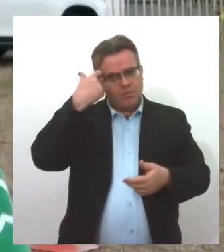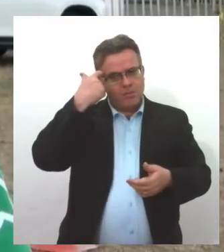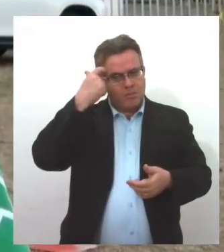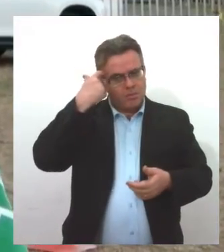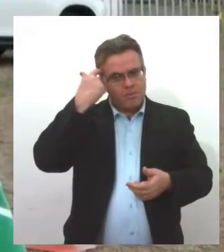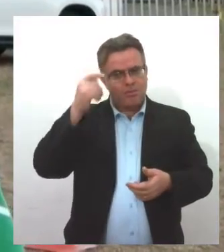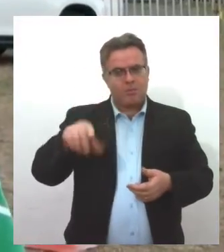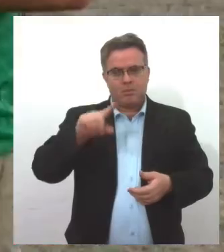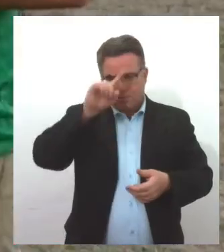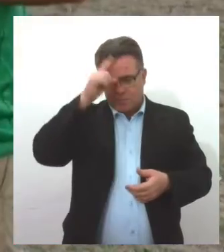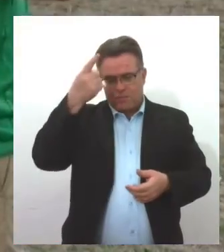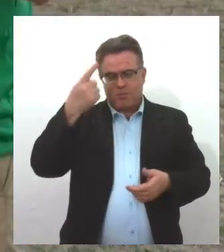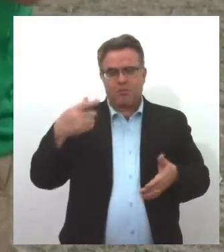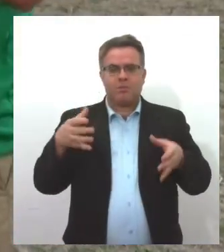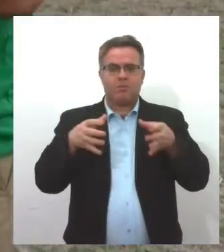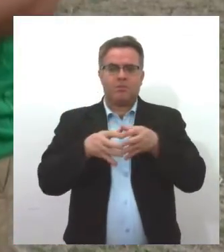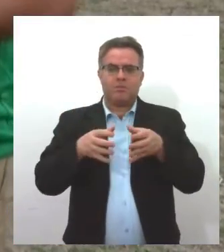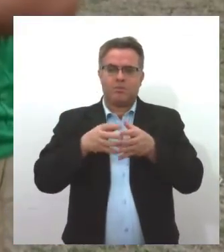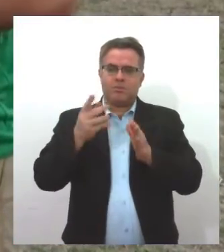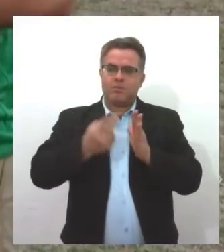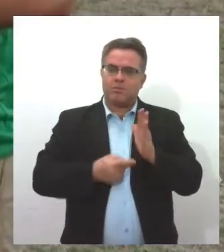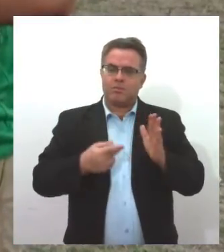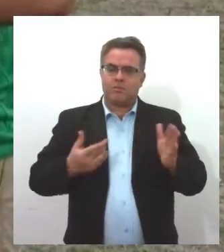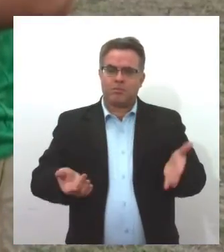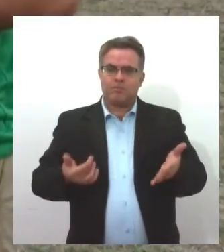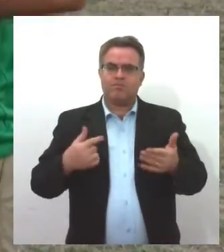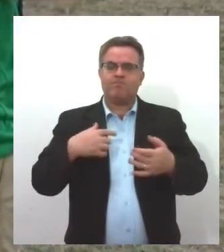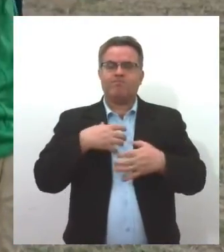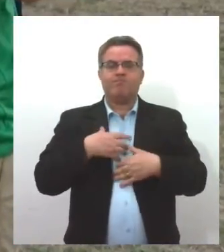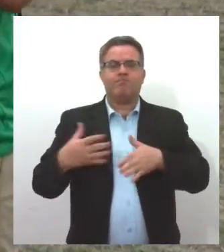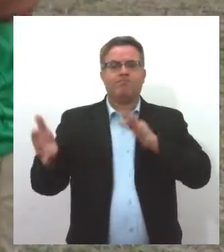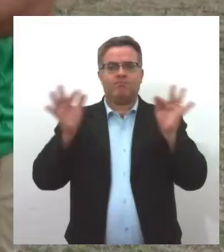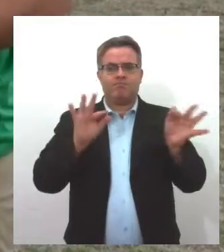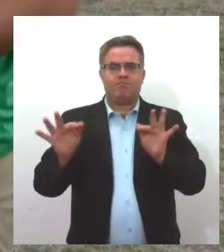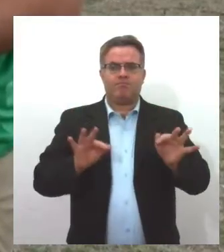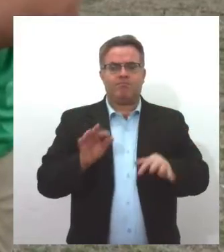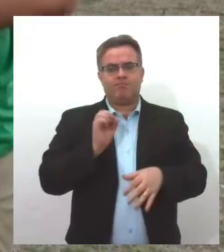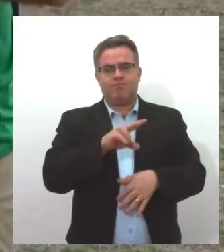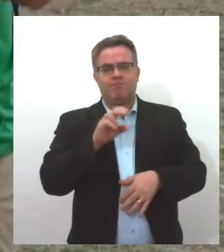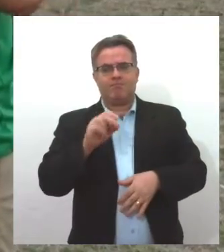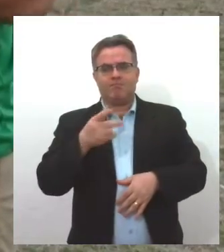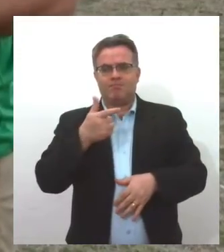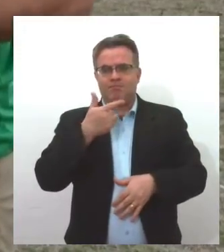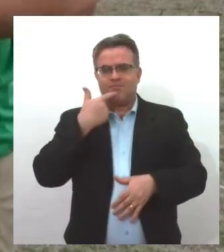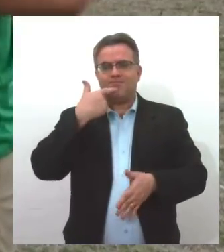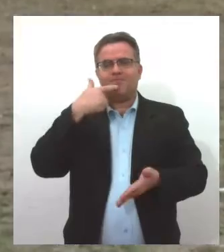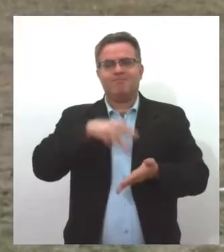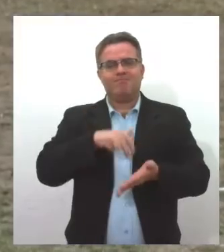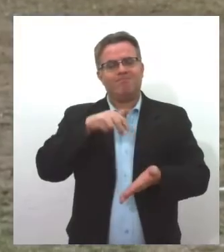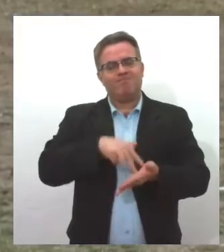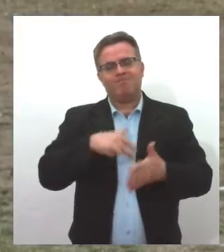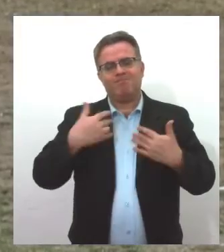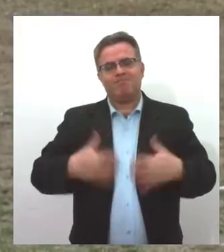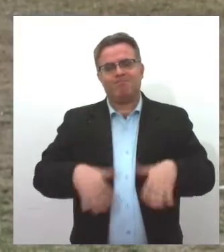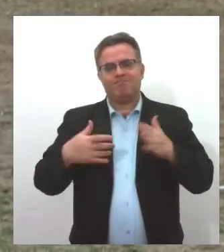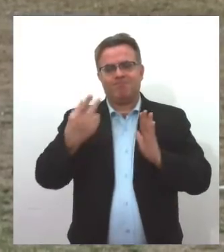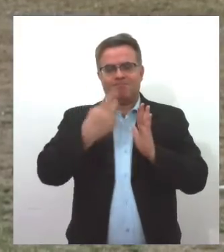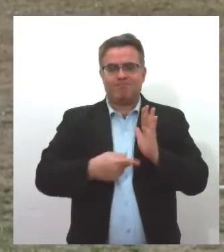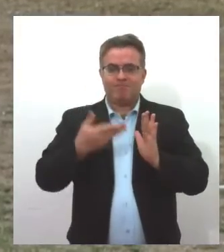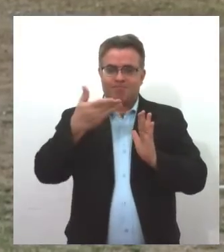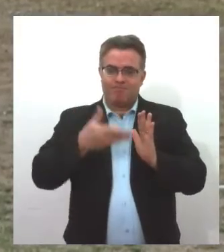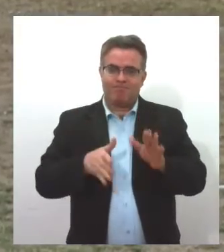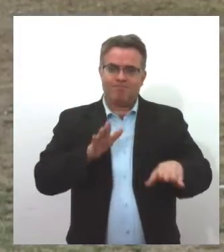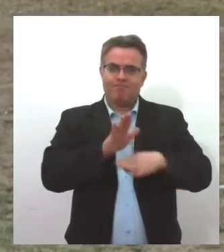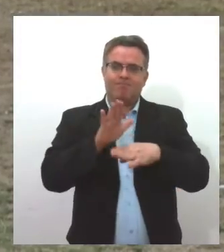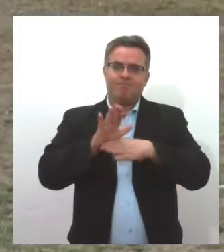projeto Crescer, também não consegue esconder o contentamento e pensar que o projeto voltado